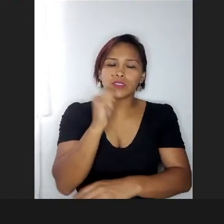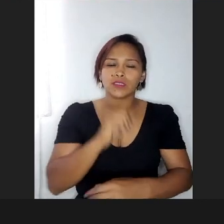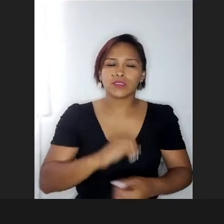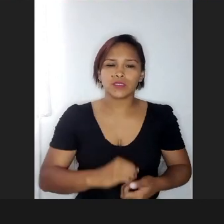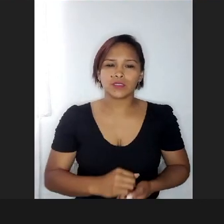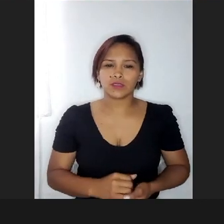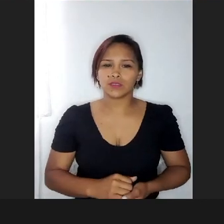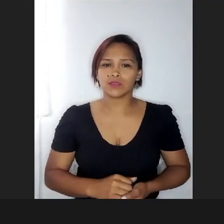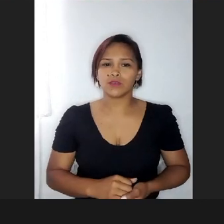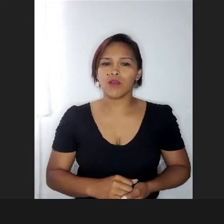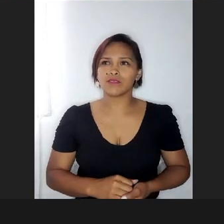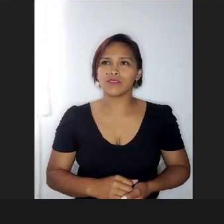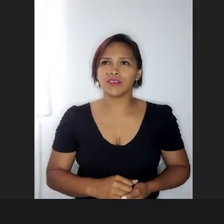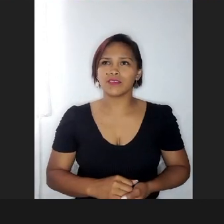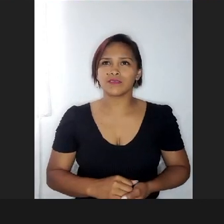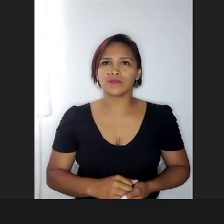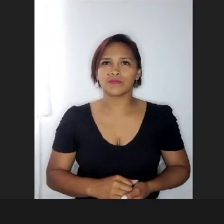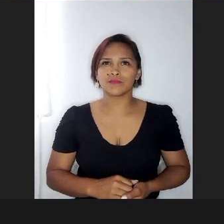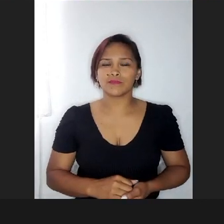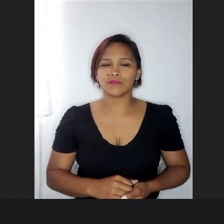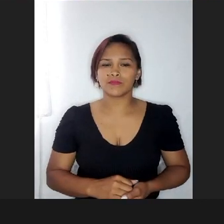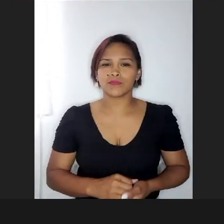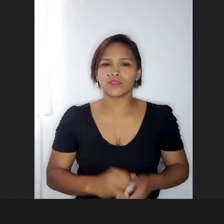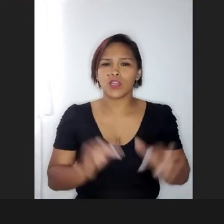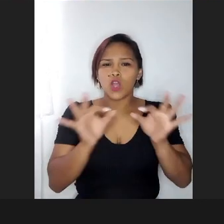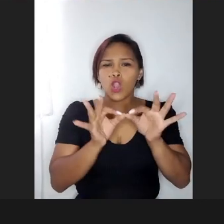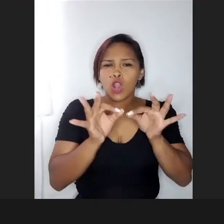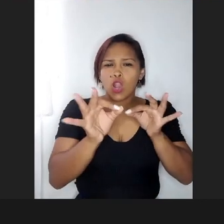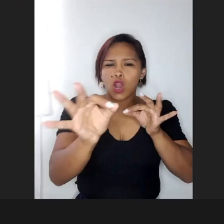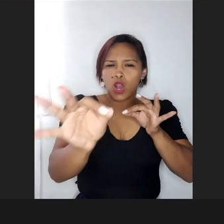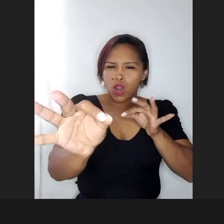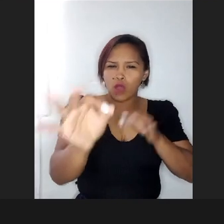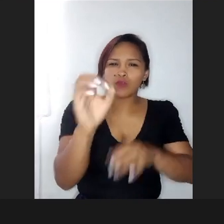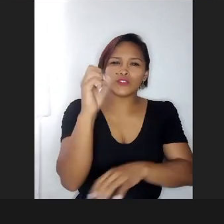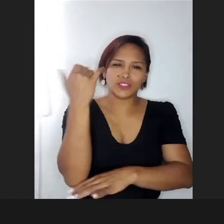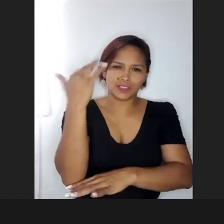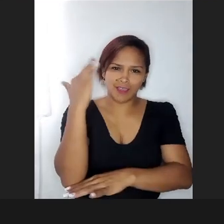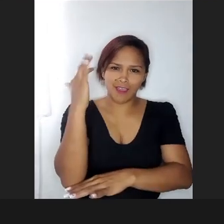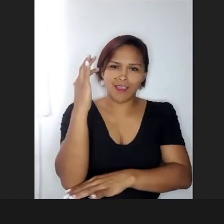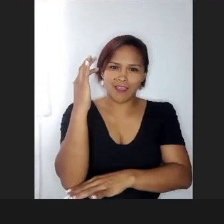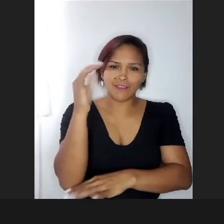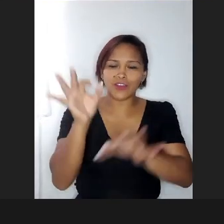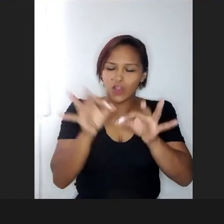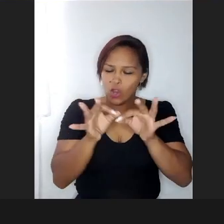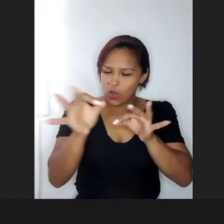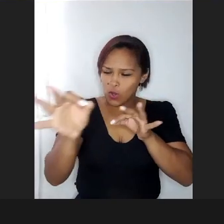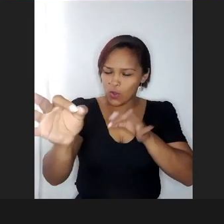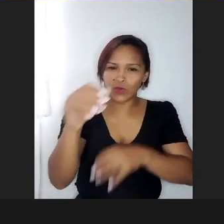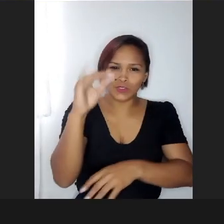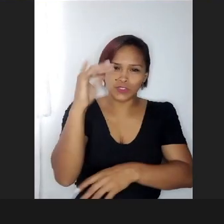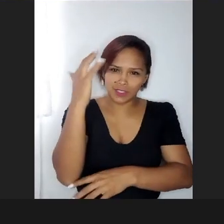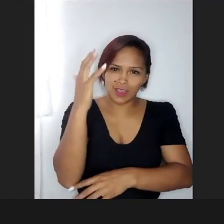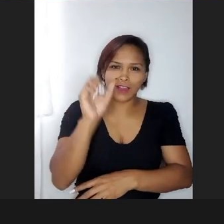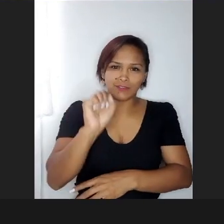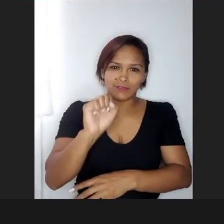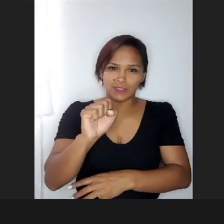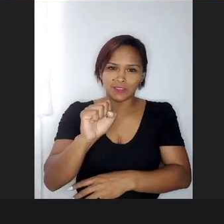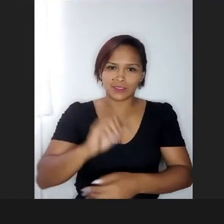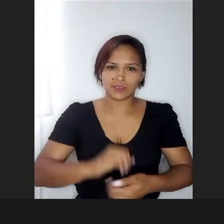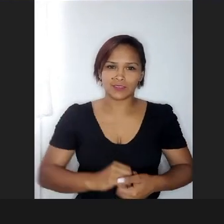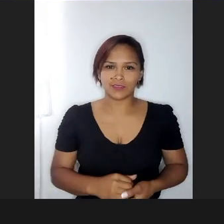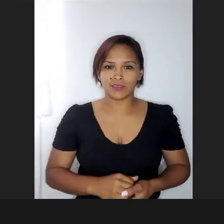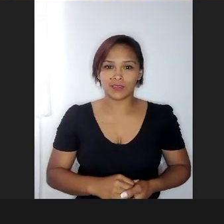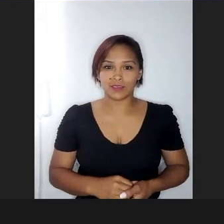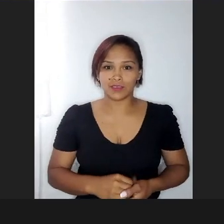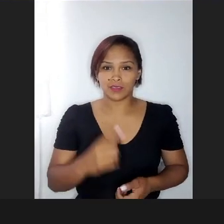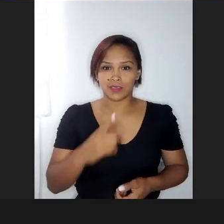sim, não estou ouvindo. Longe da árvore, do Andrew Solomon. É, eu tenho